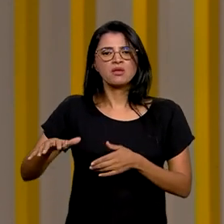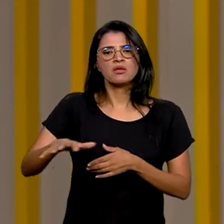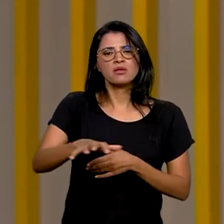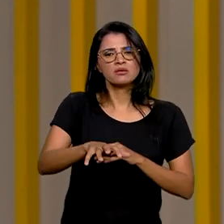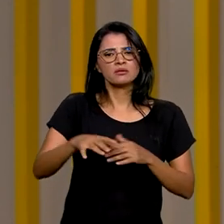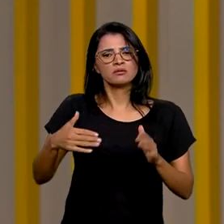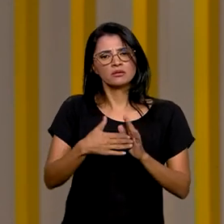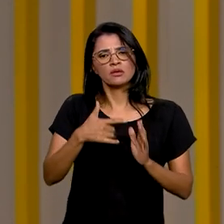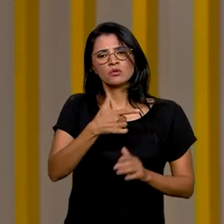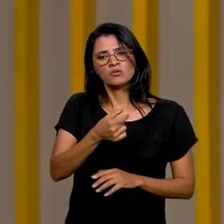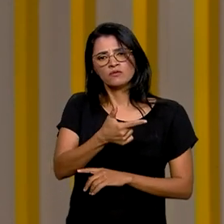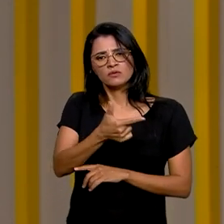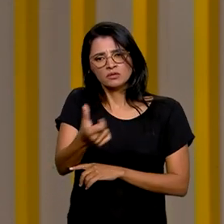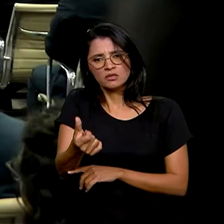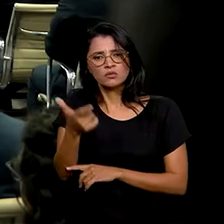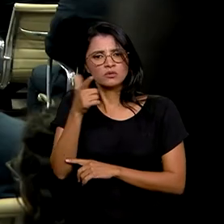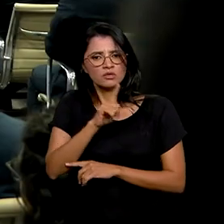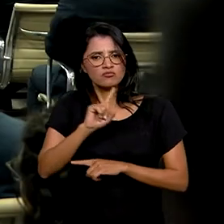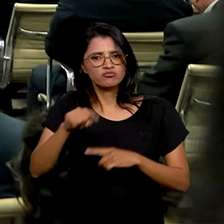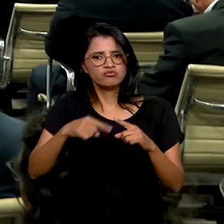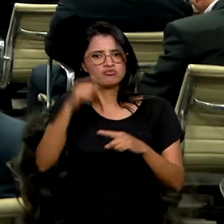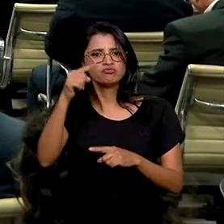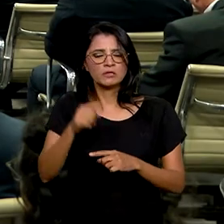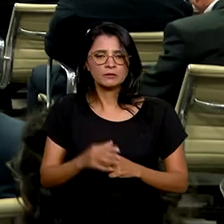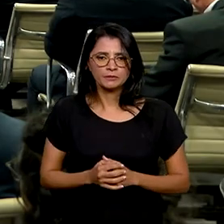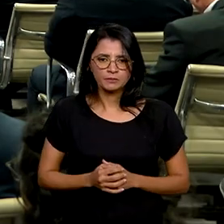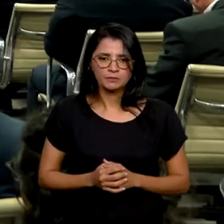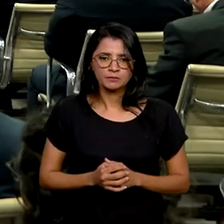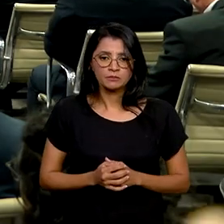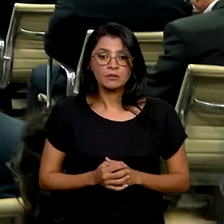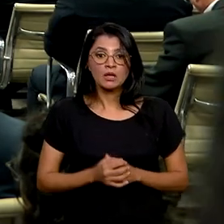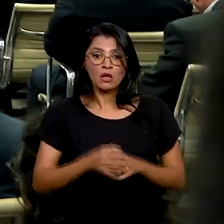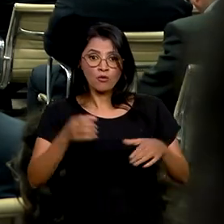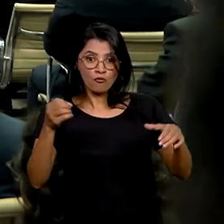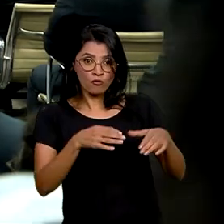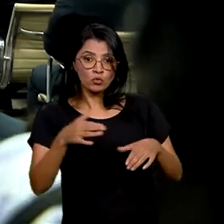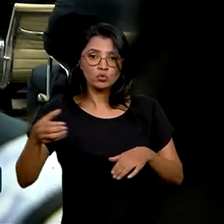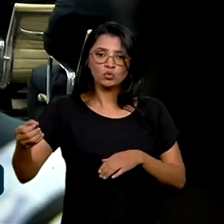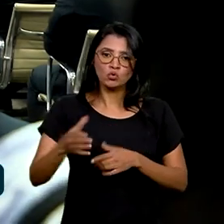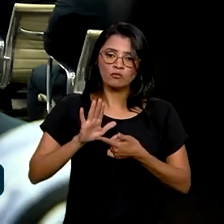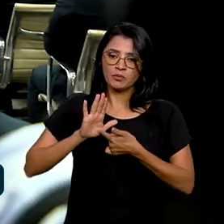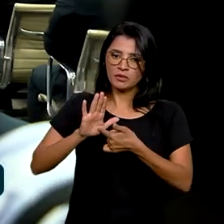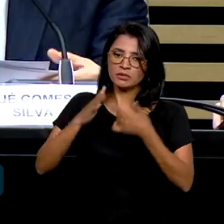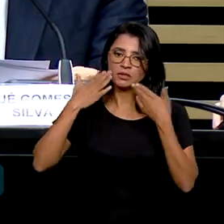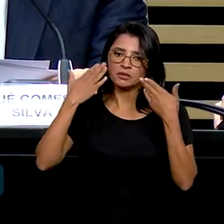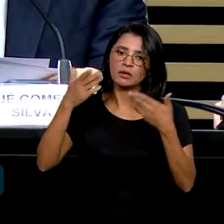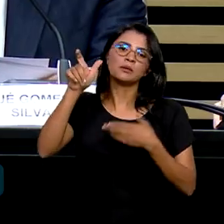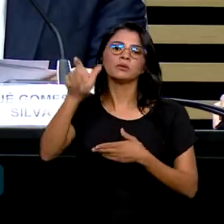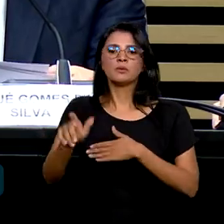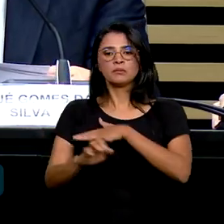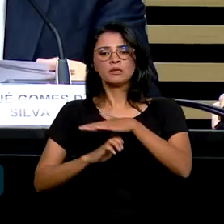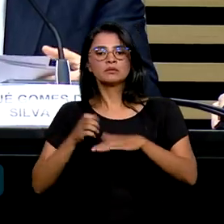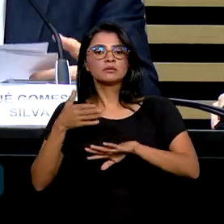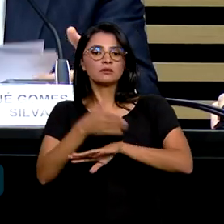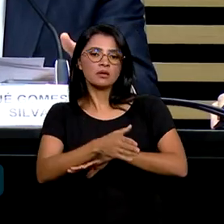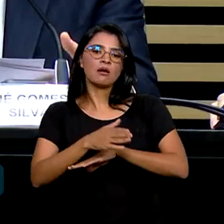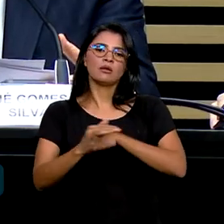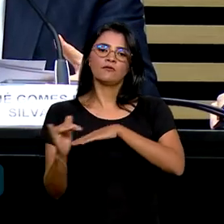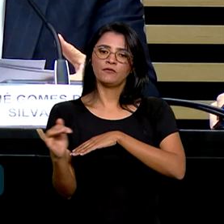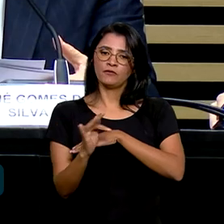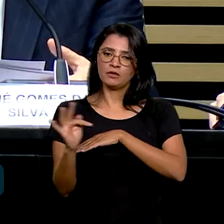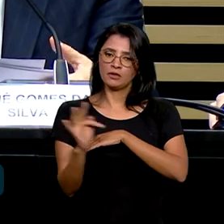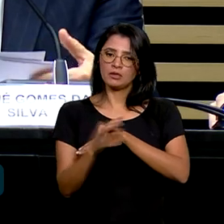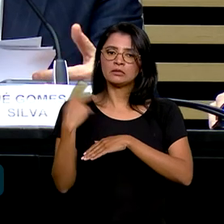até 2026. O novo fundo foi apresentado a empresários em evento na Federação das